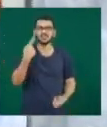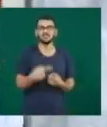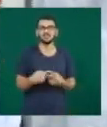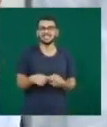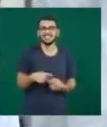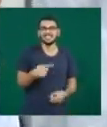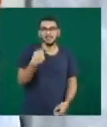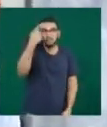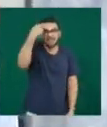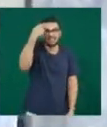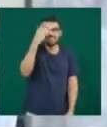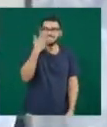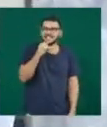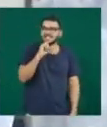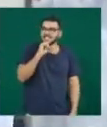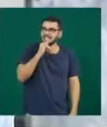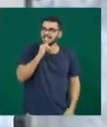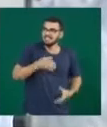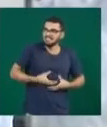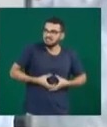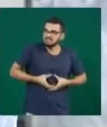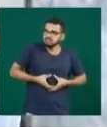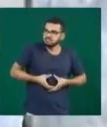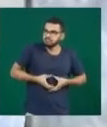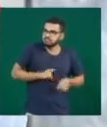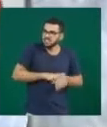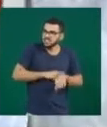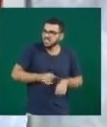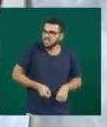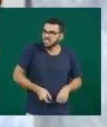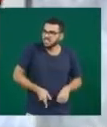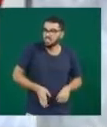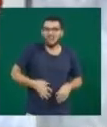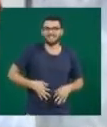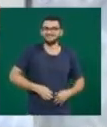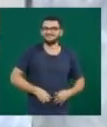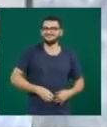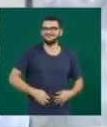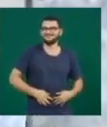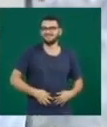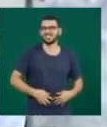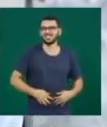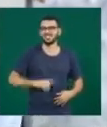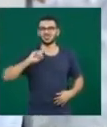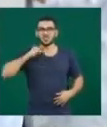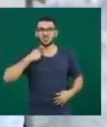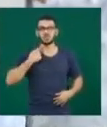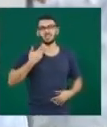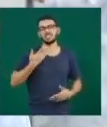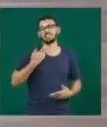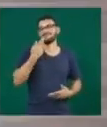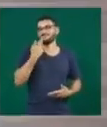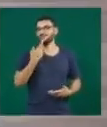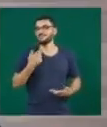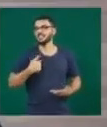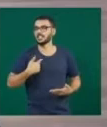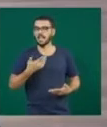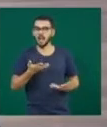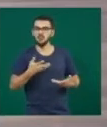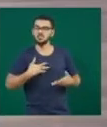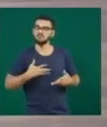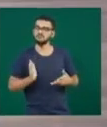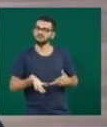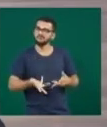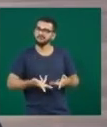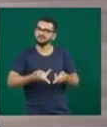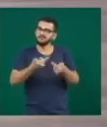manchada por causa do xixi. Então, elas relatam muita, muita melhora. Então, tem ajudado bastante. O